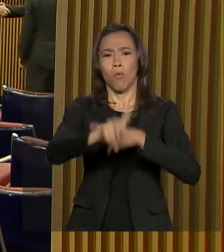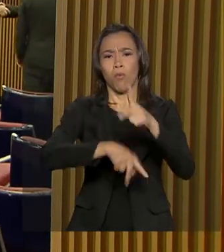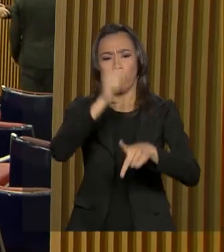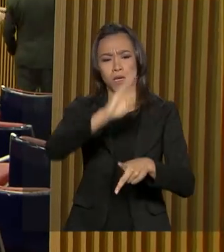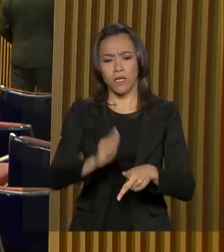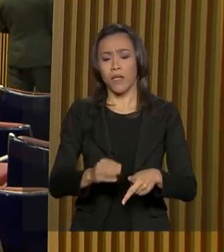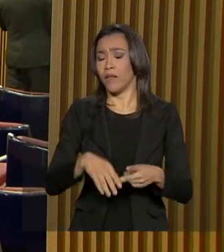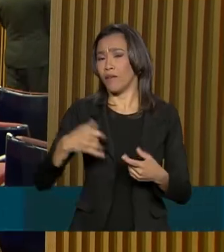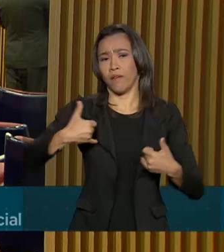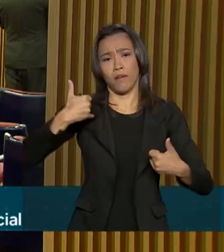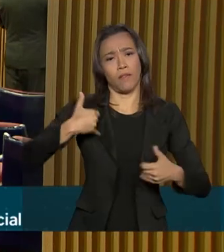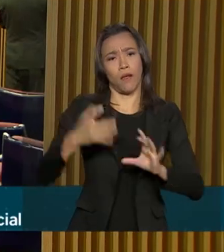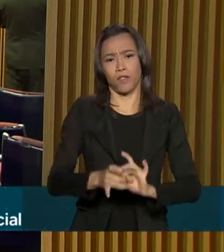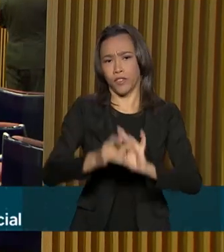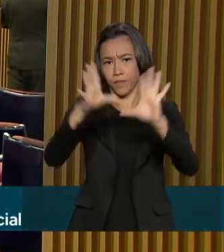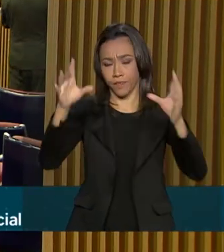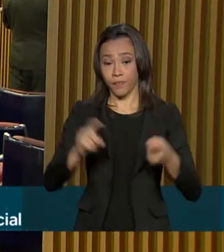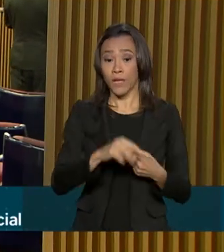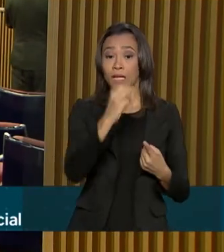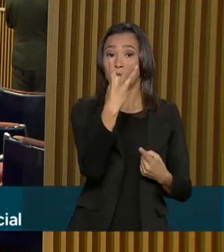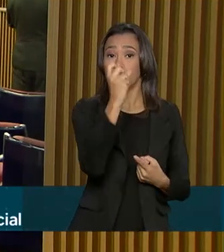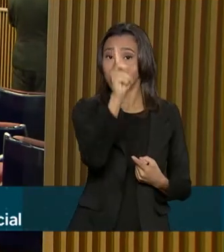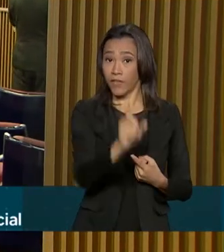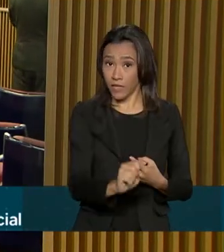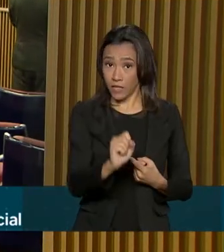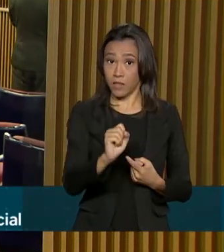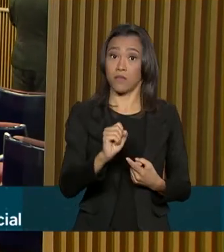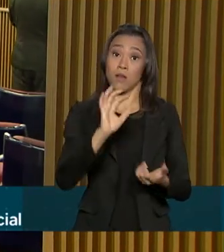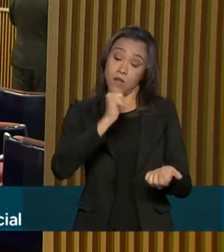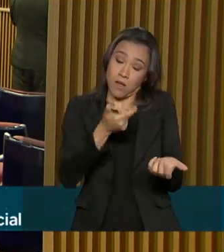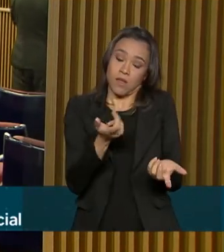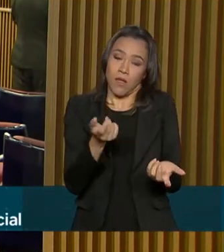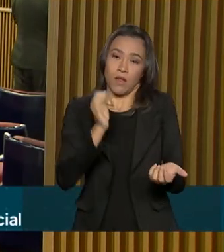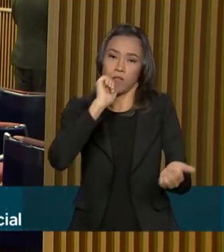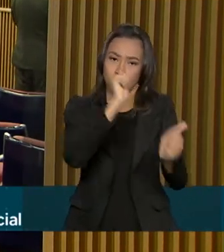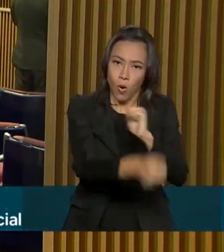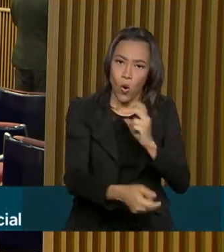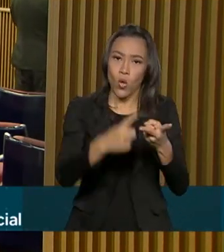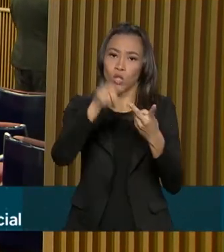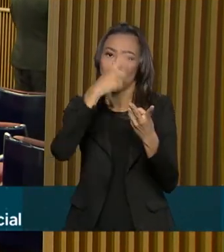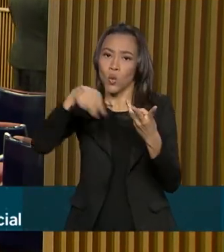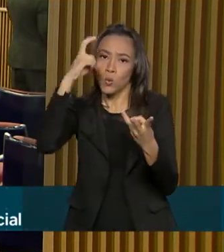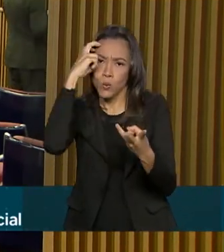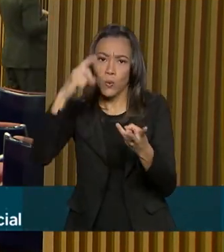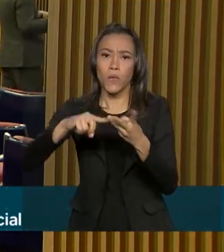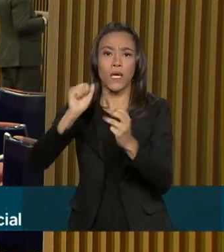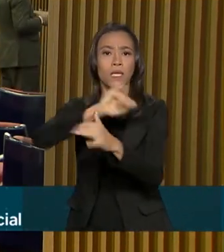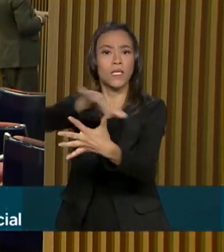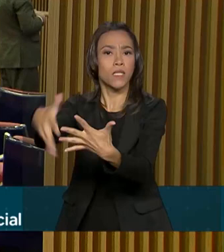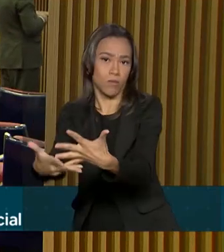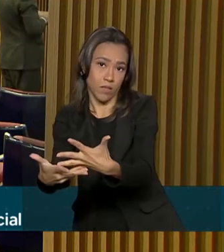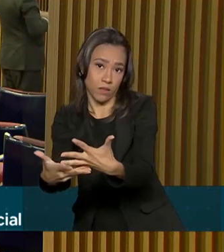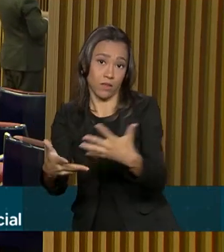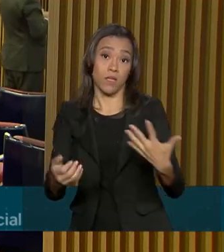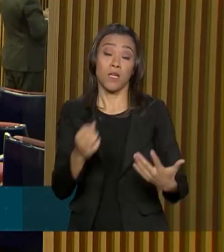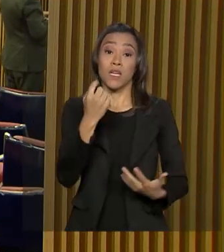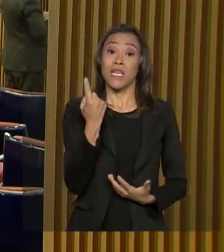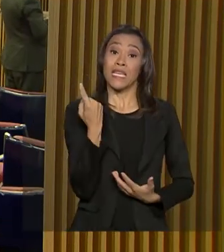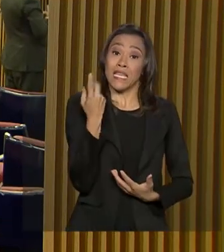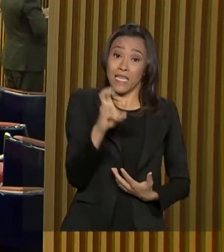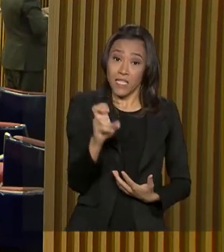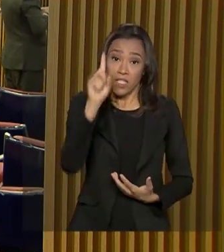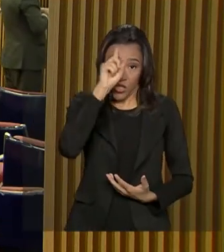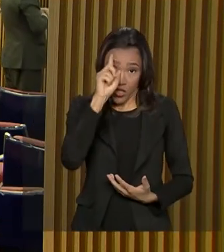Três vezes por semana, oficinas de esporte, de cultura e de libras. A partir de 15 dias,